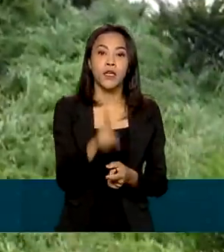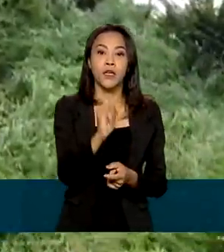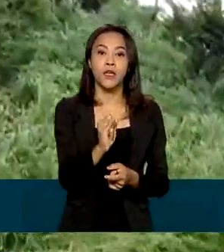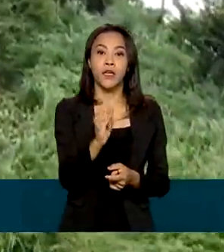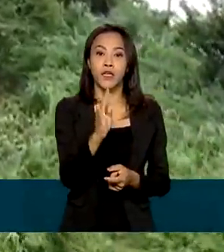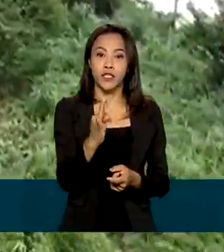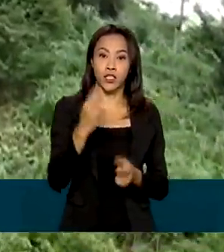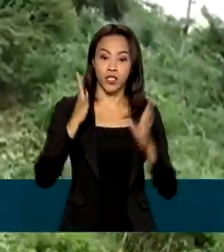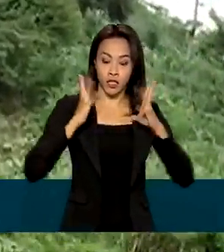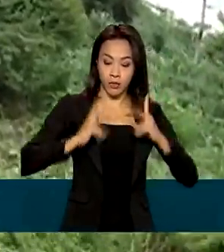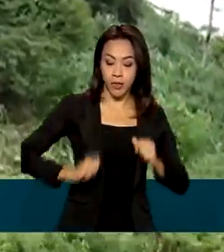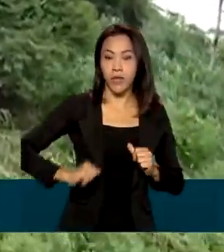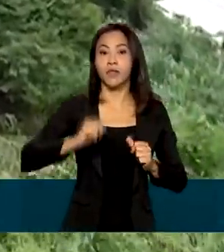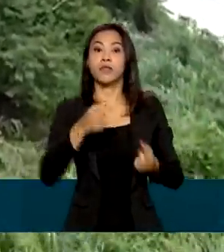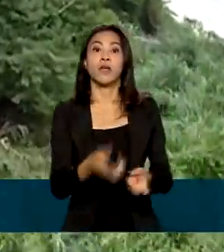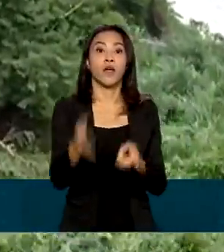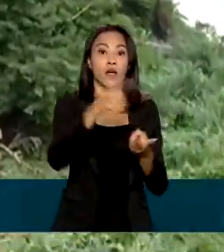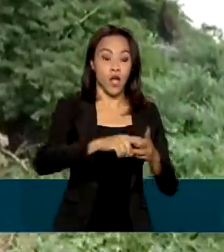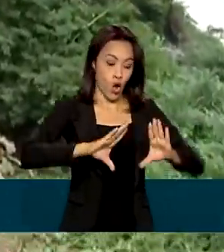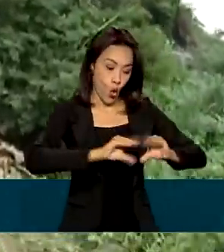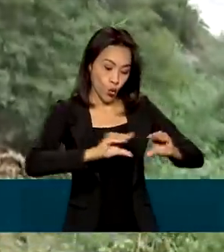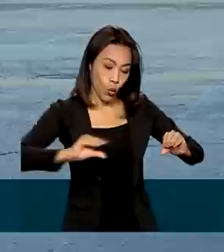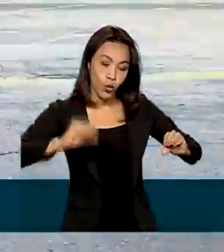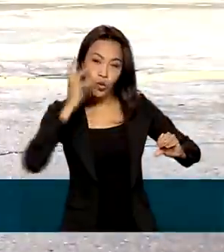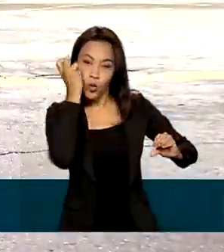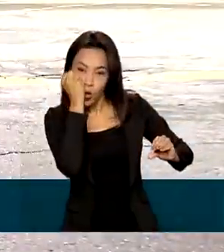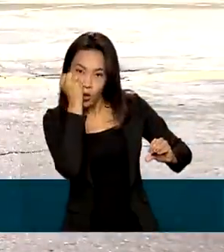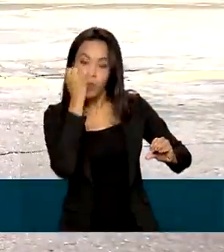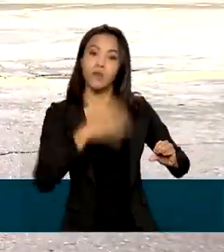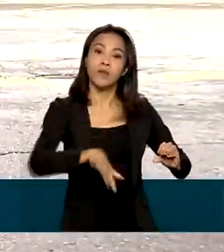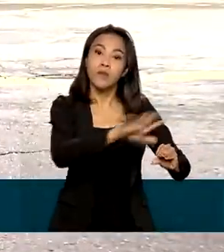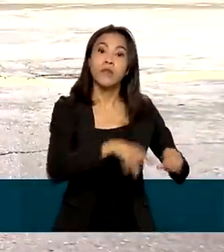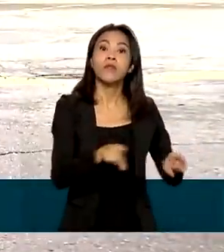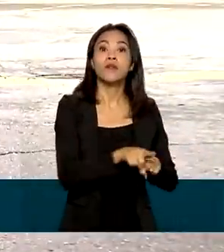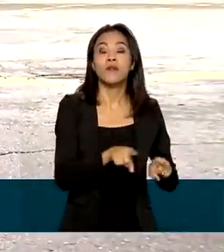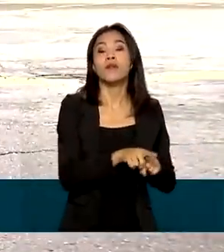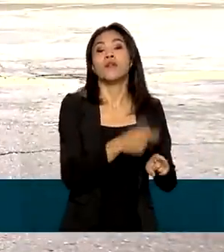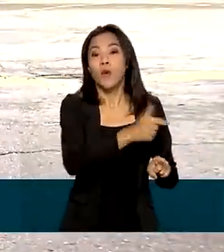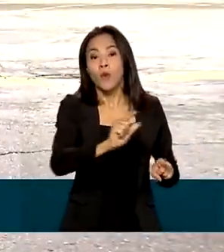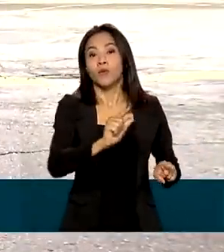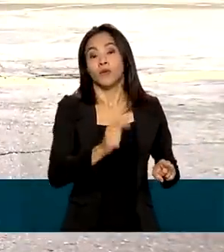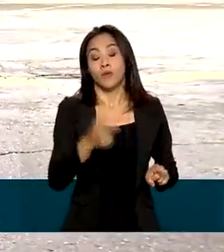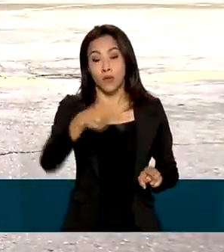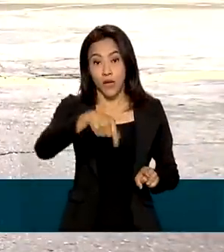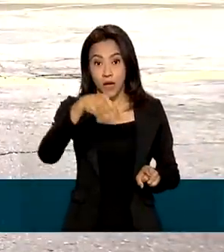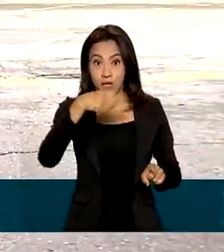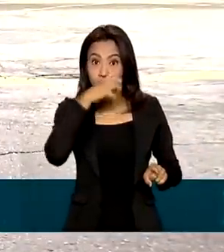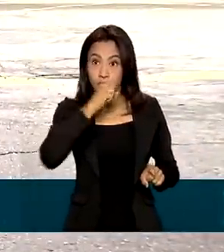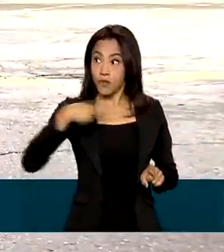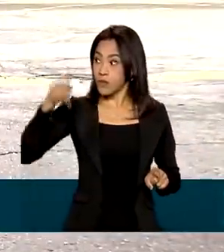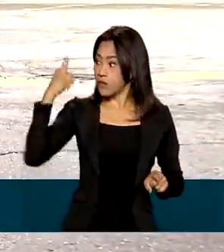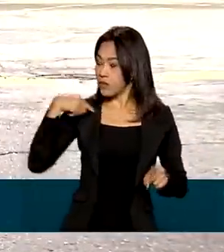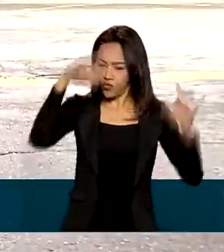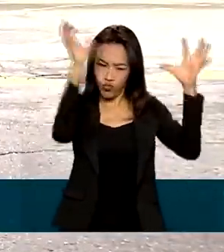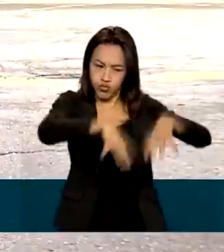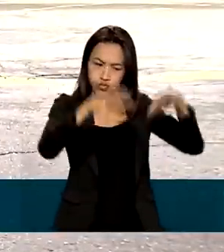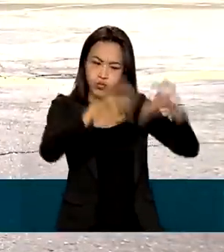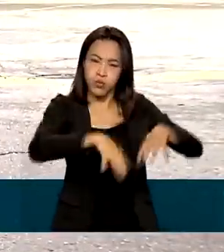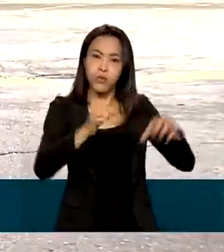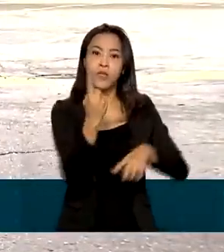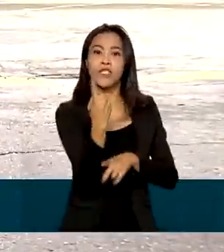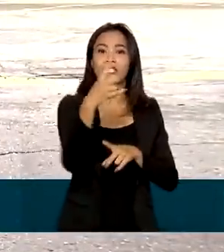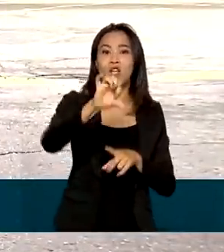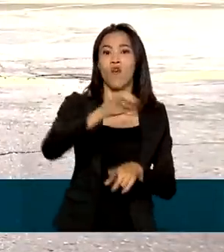limpeza, colchões e combustível para o município. Em todo o estado, a chuva do fim de semana deixou um saldo de 19